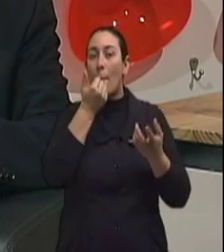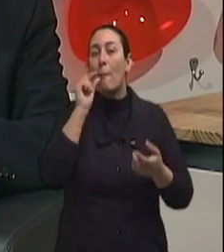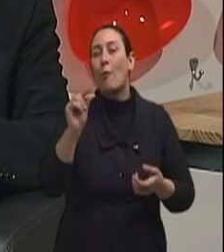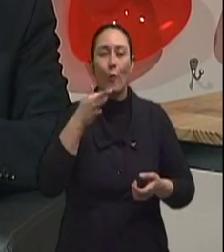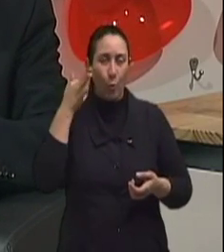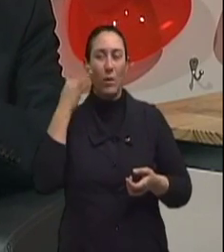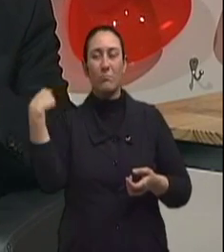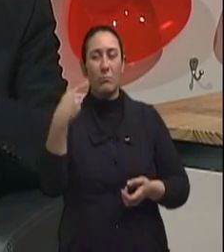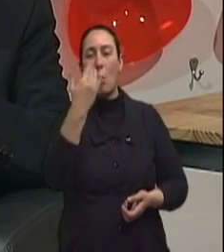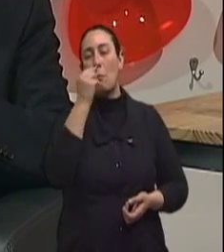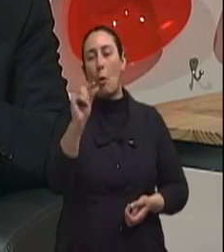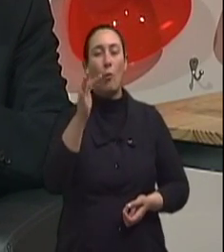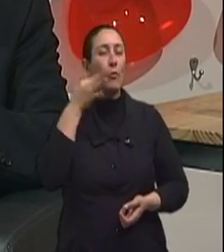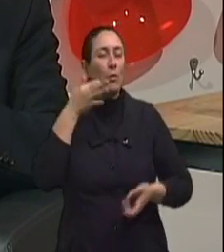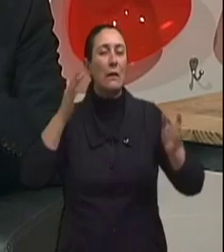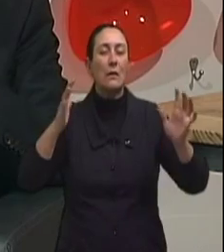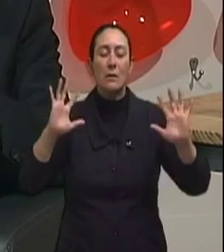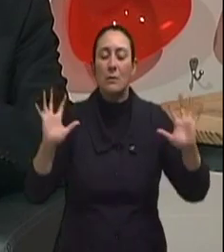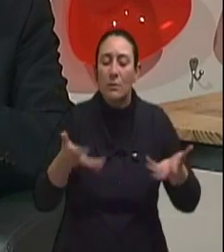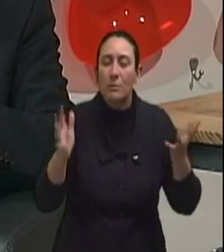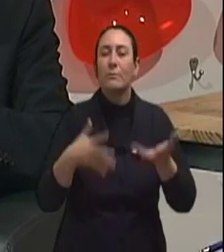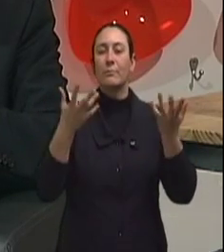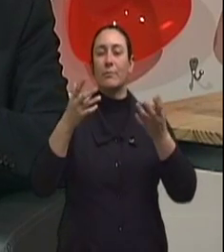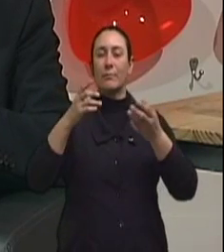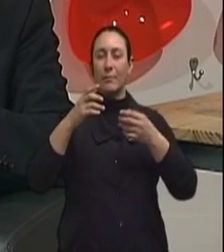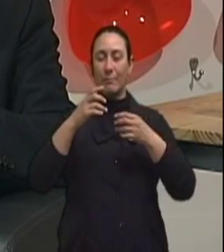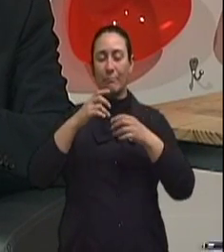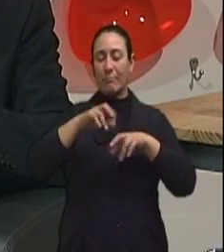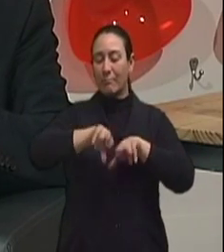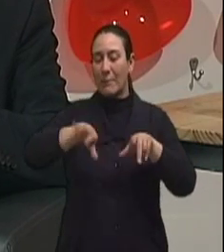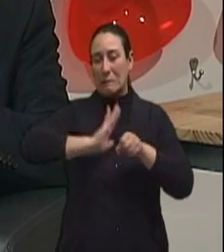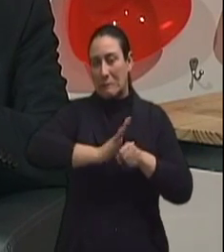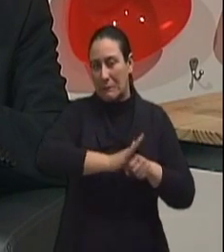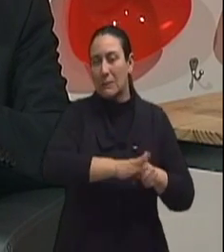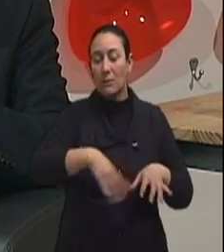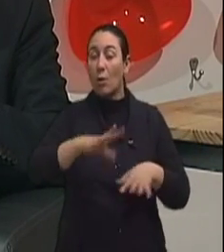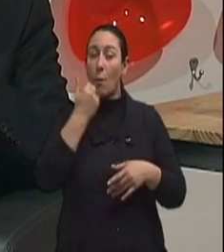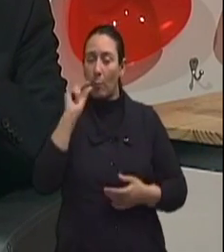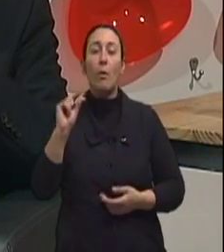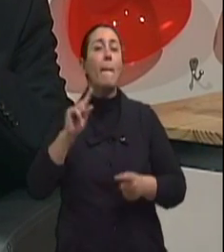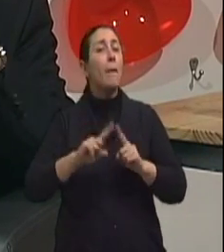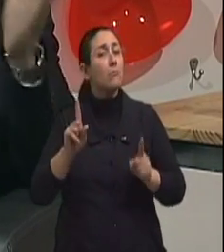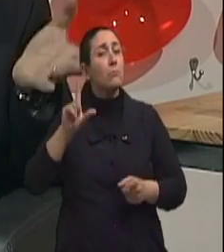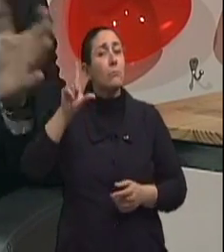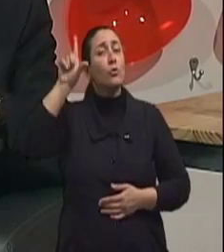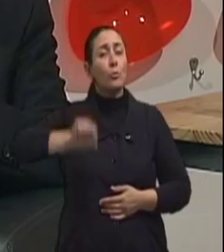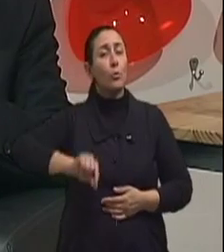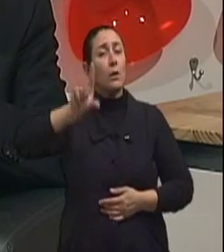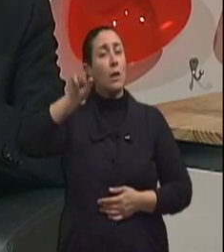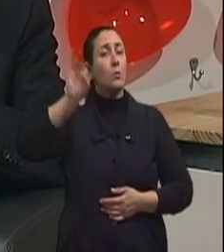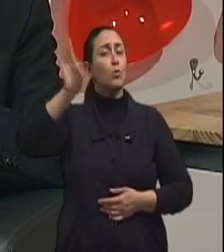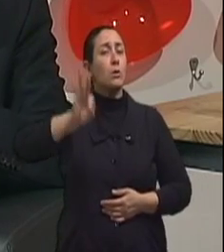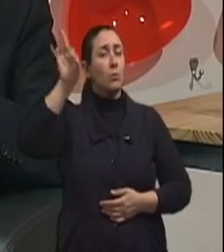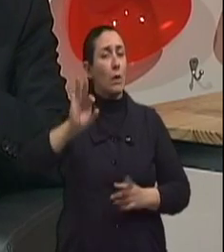frutas e verduras na nossa alimentação normal, atual, mas isso diminuiu em 10% a incidência de câncer, sem